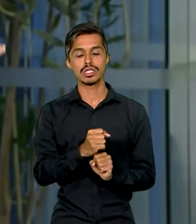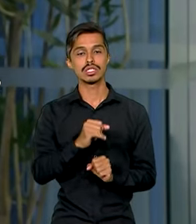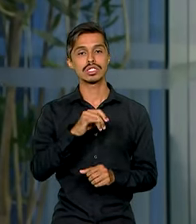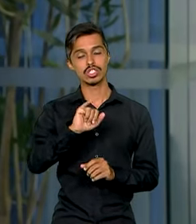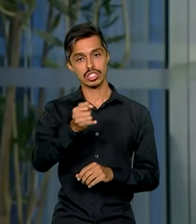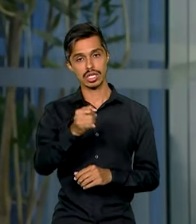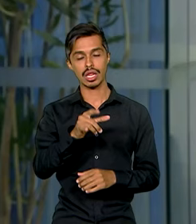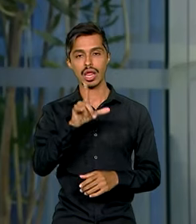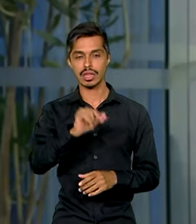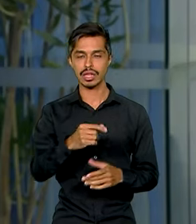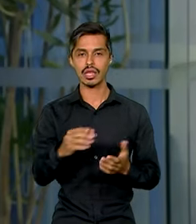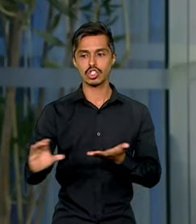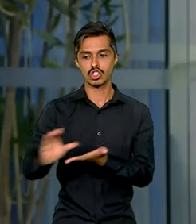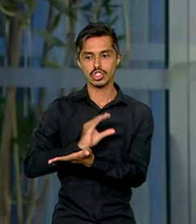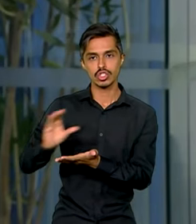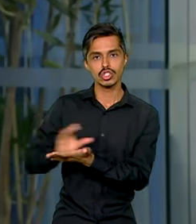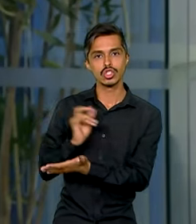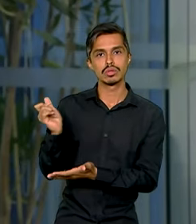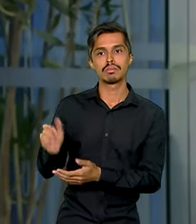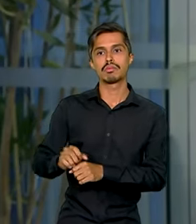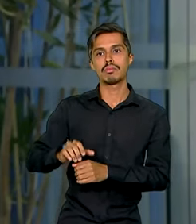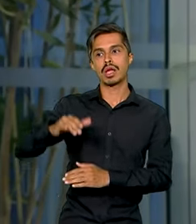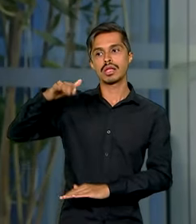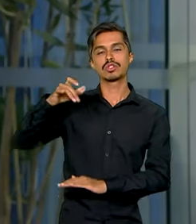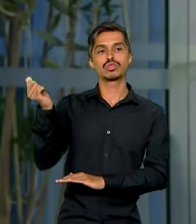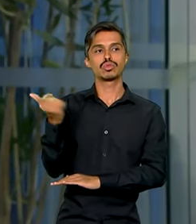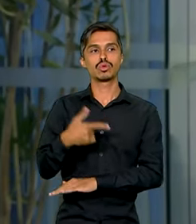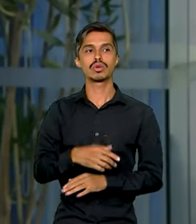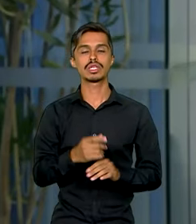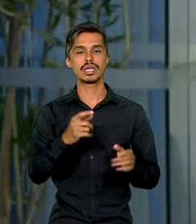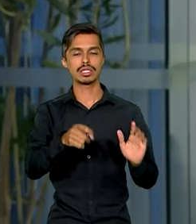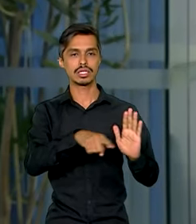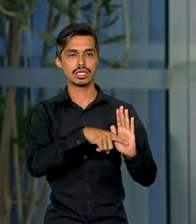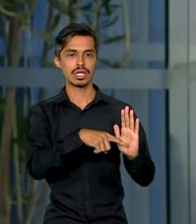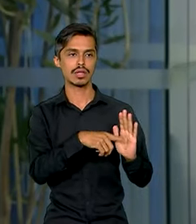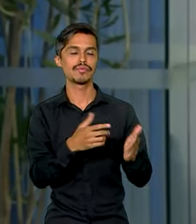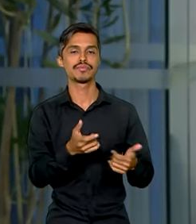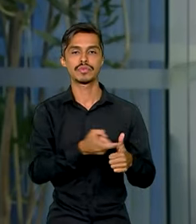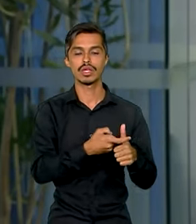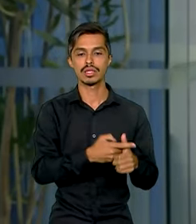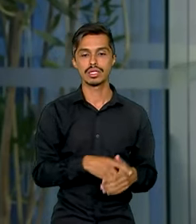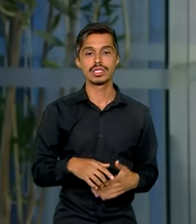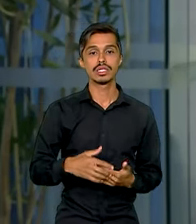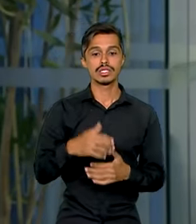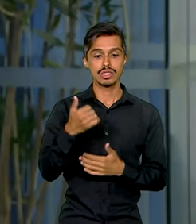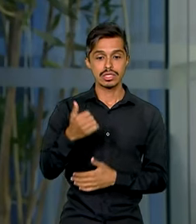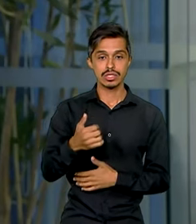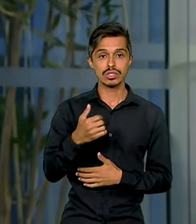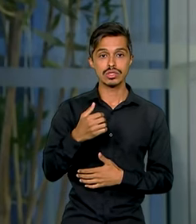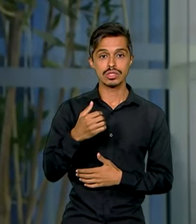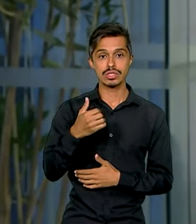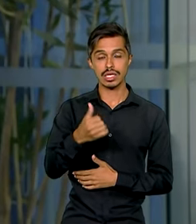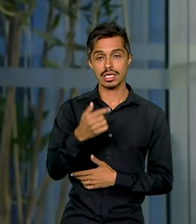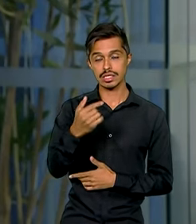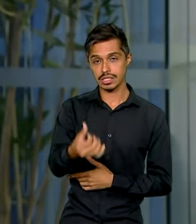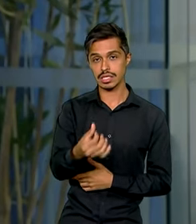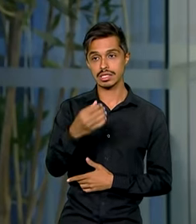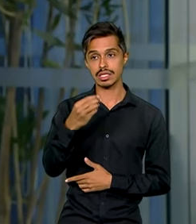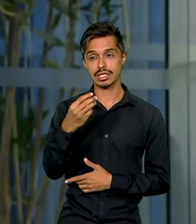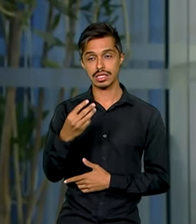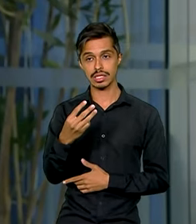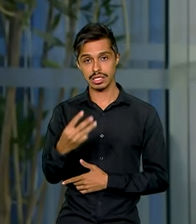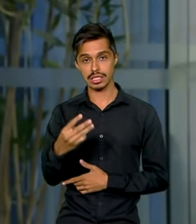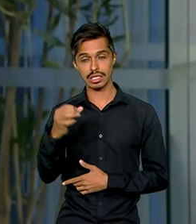receitas maiores do que despesas em 79 bilhões e 300 milhões de reais. Veio